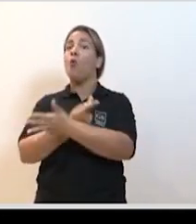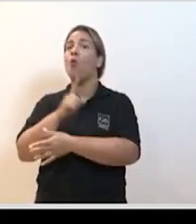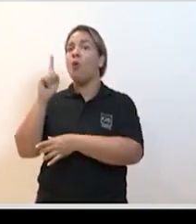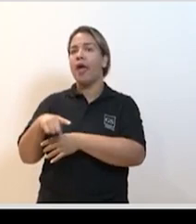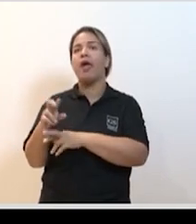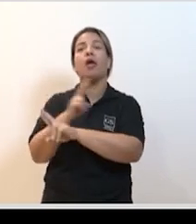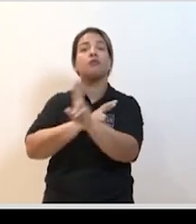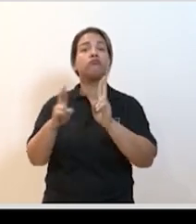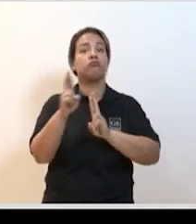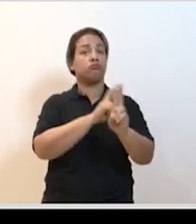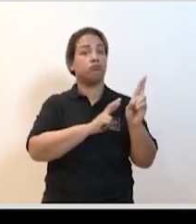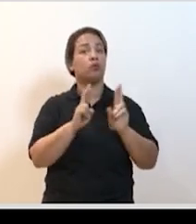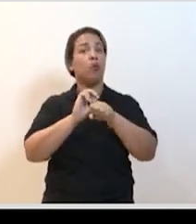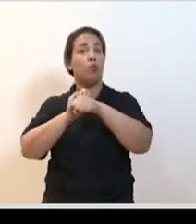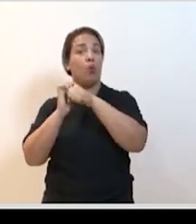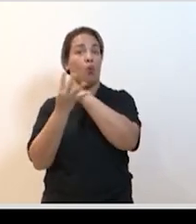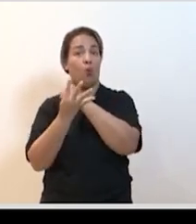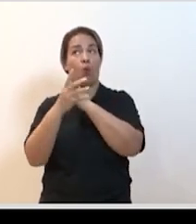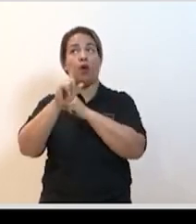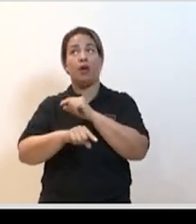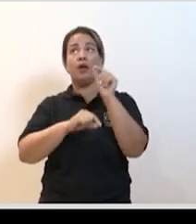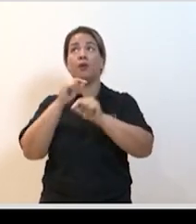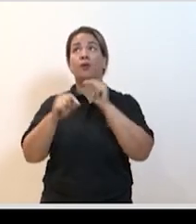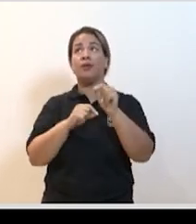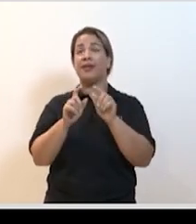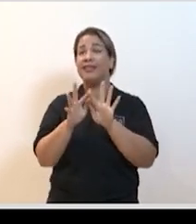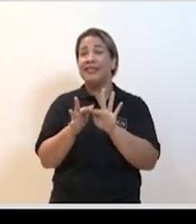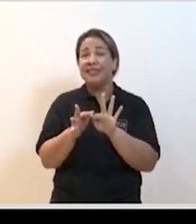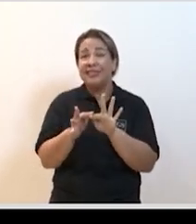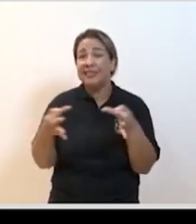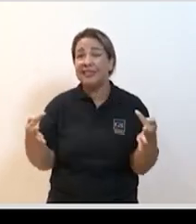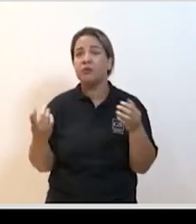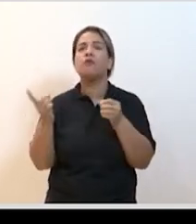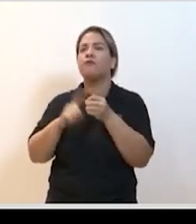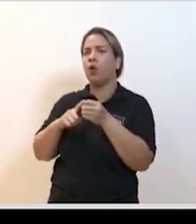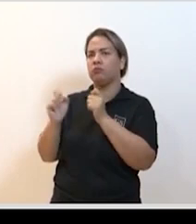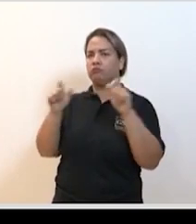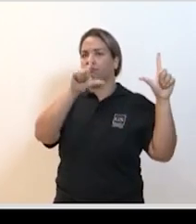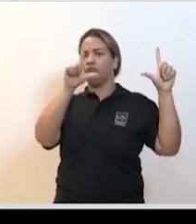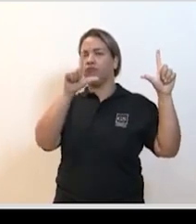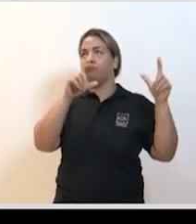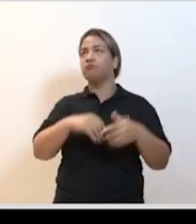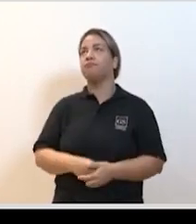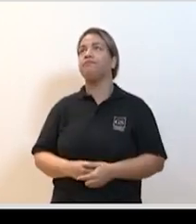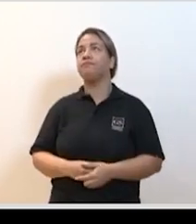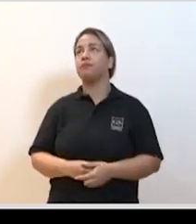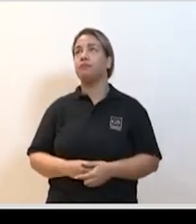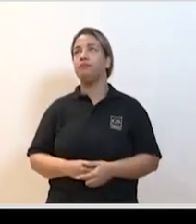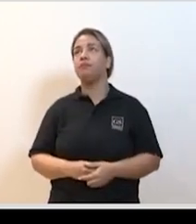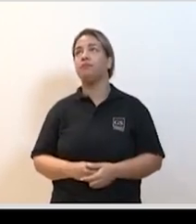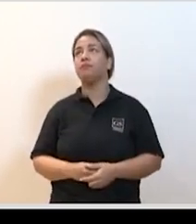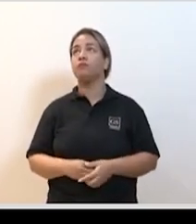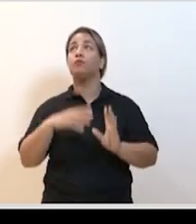relacionada ao covid-19 está nessa figura simplíssima pode passar volta por favor como que